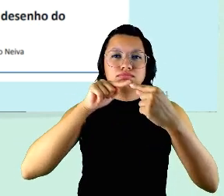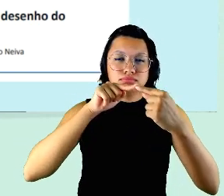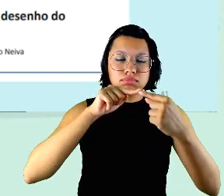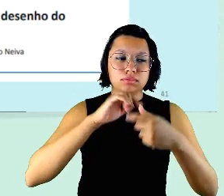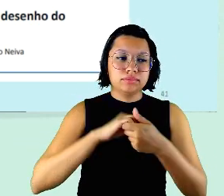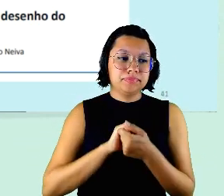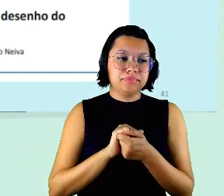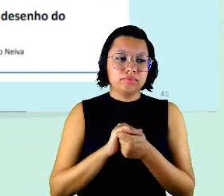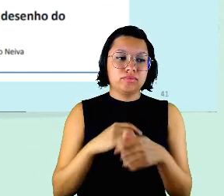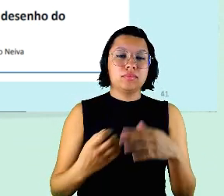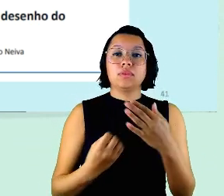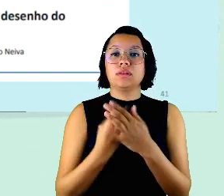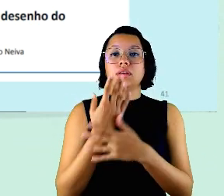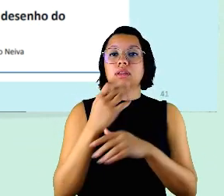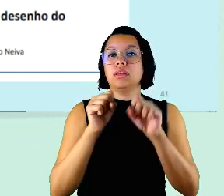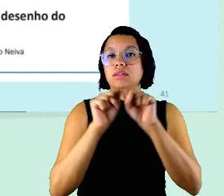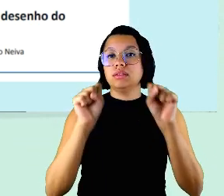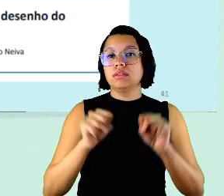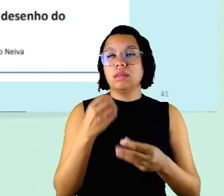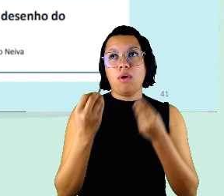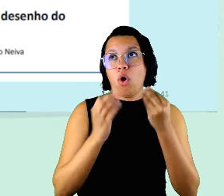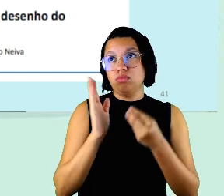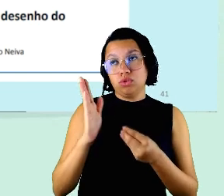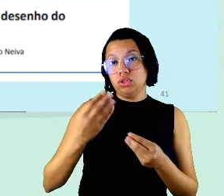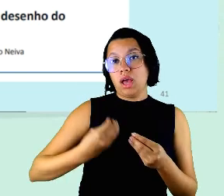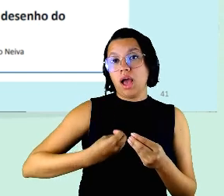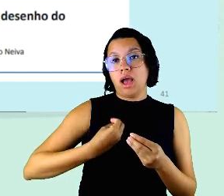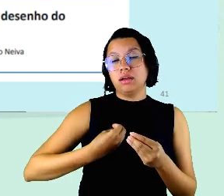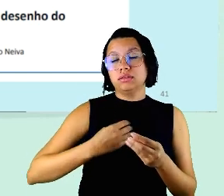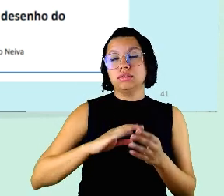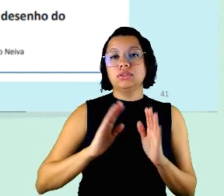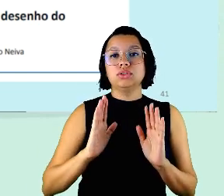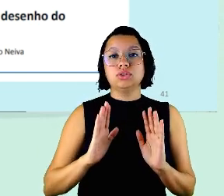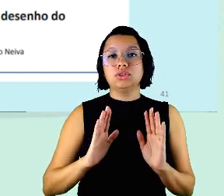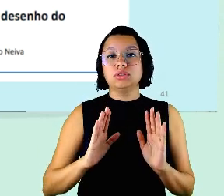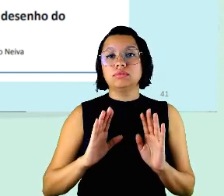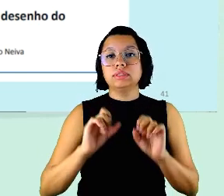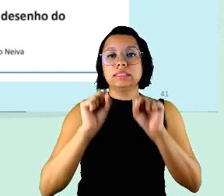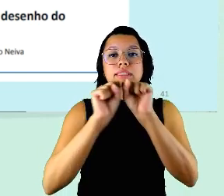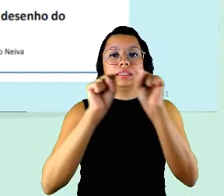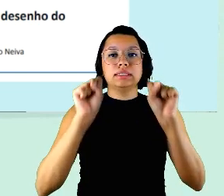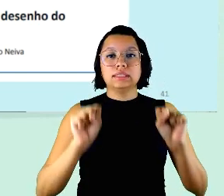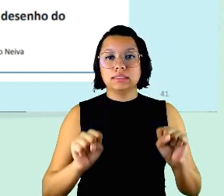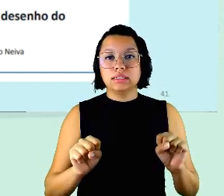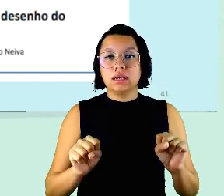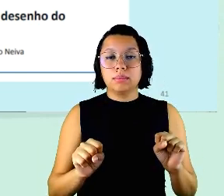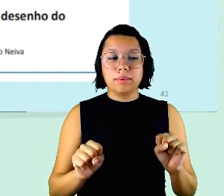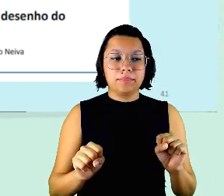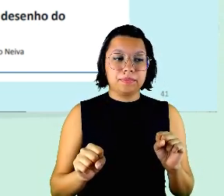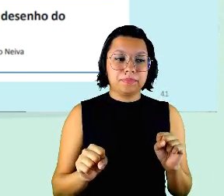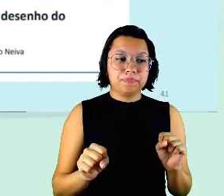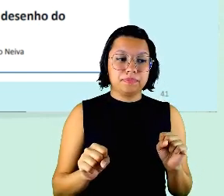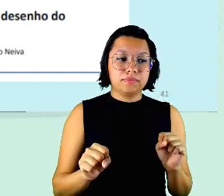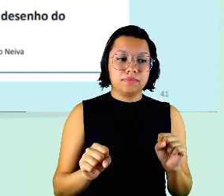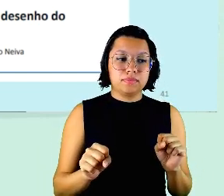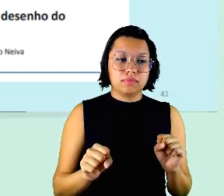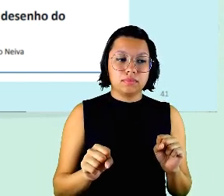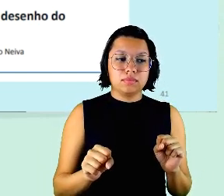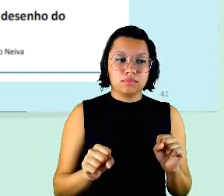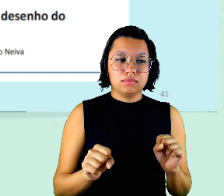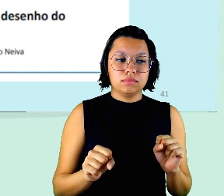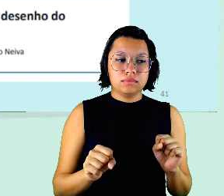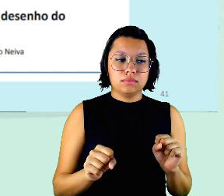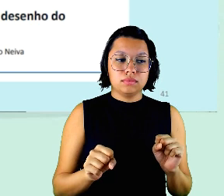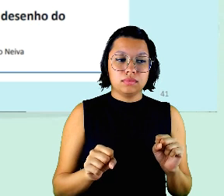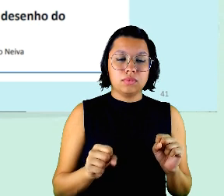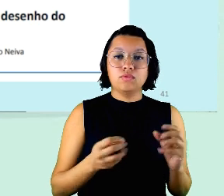criar sistemas como já existem ou seja por exemplo tem um sistema que se alimenta se passa